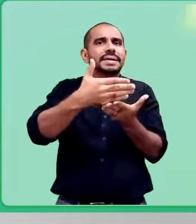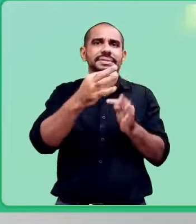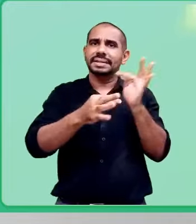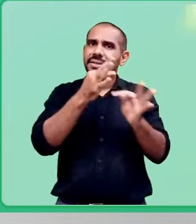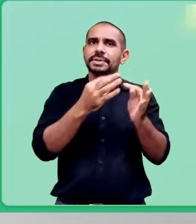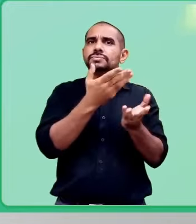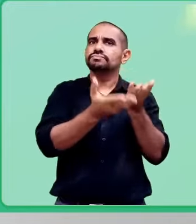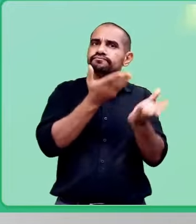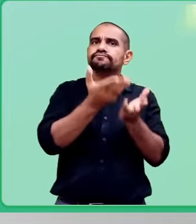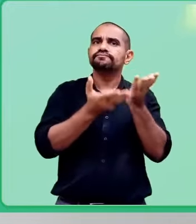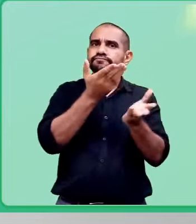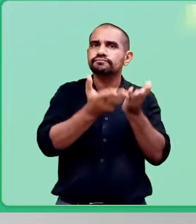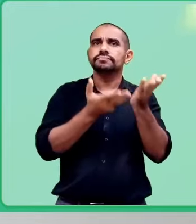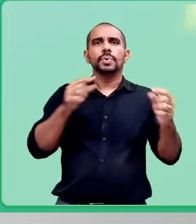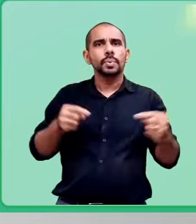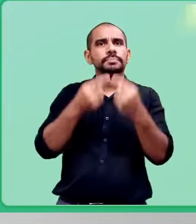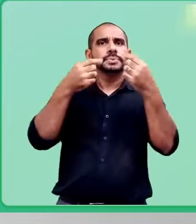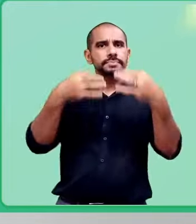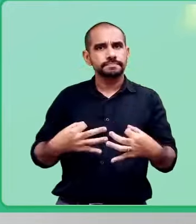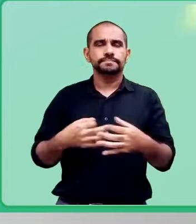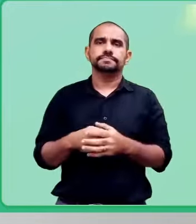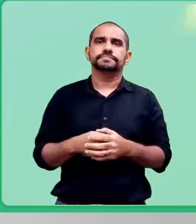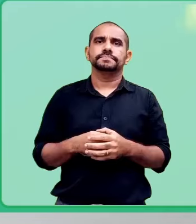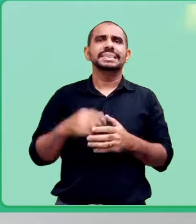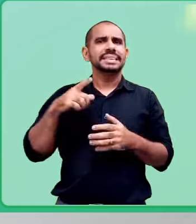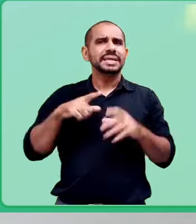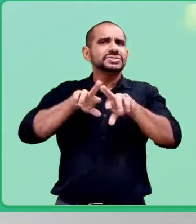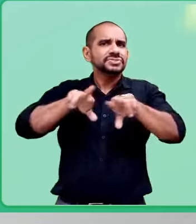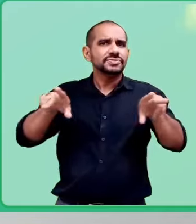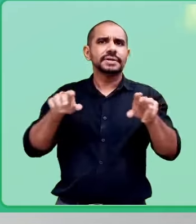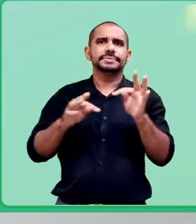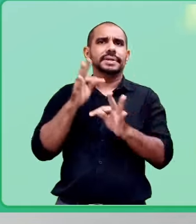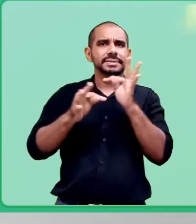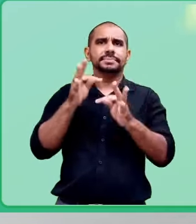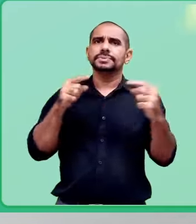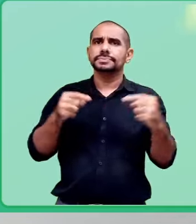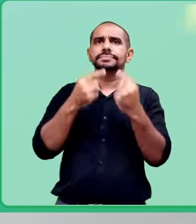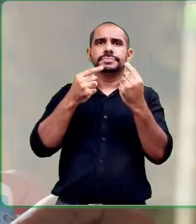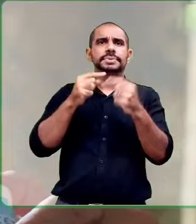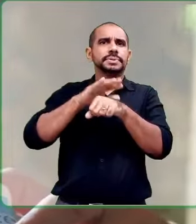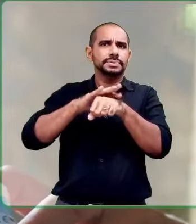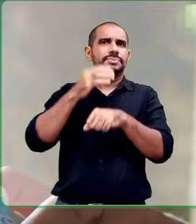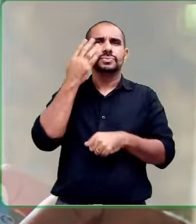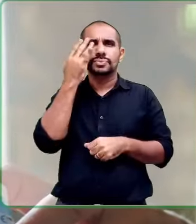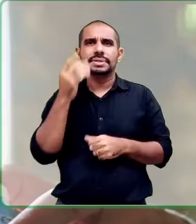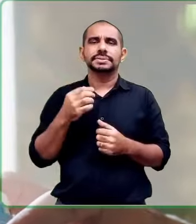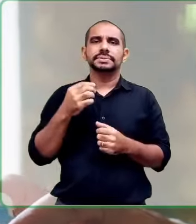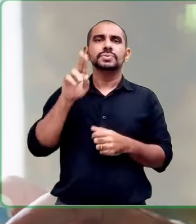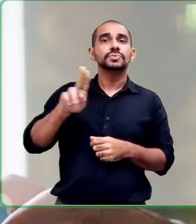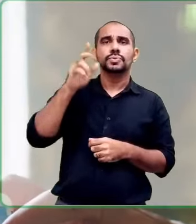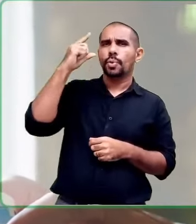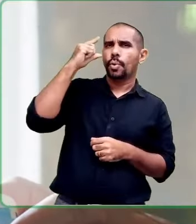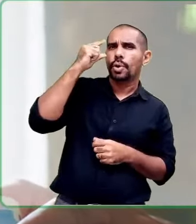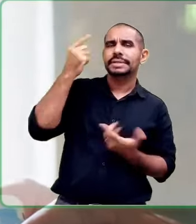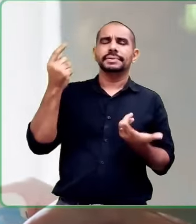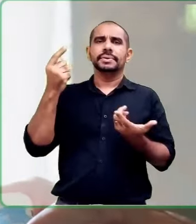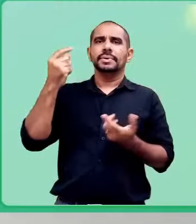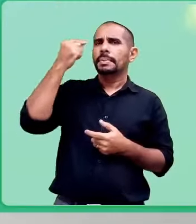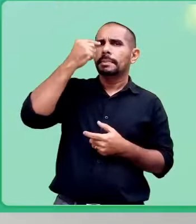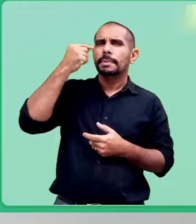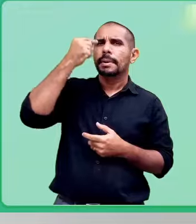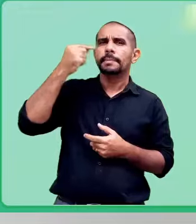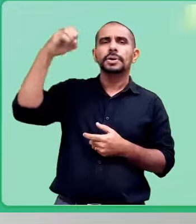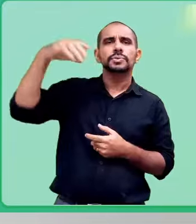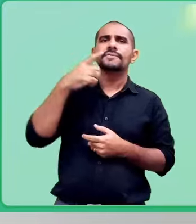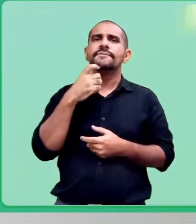receber o tratamento, o tratamento adequado. Existem vários tipos de tratamento para o glaucoma, seja com uso de colírios, laser